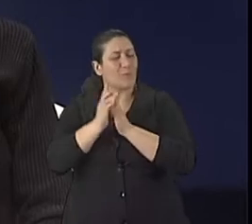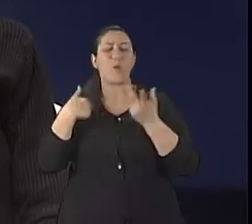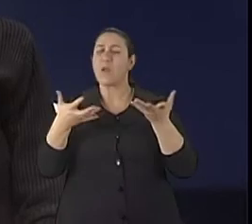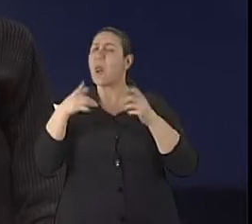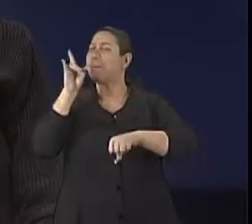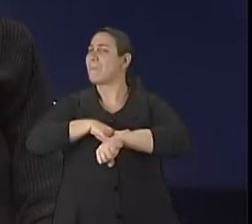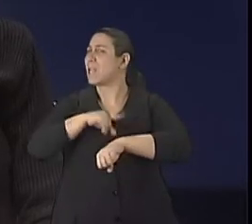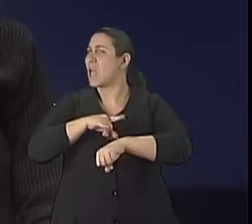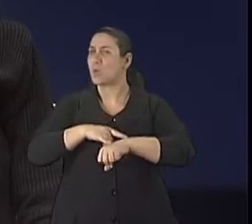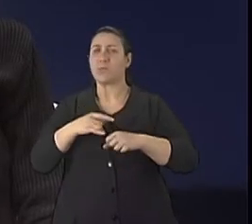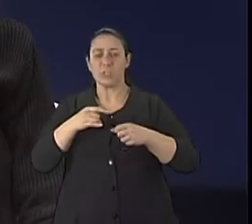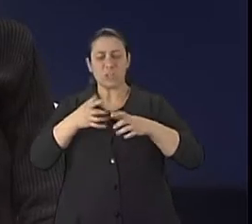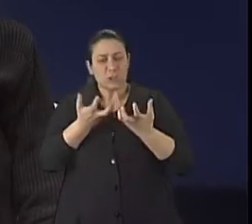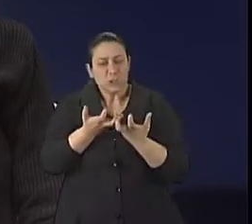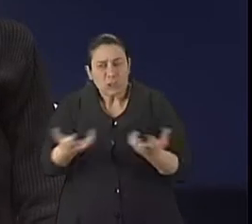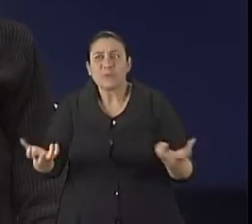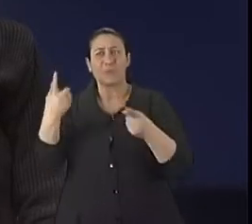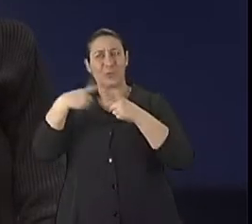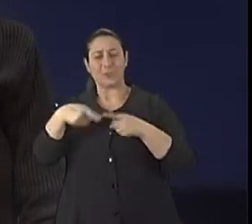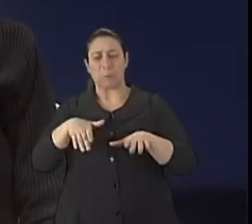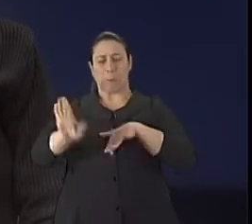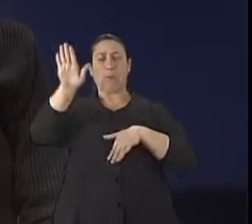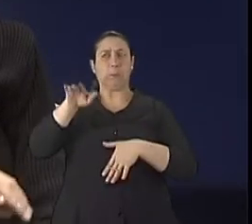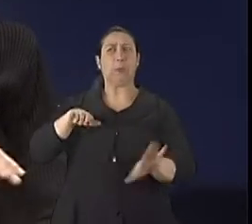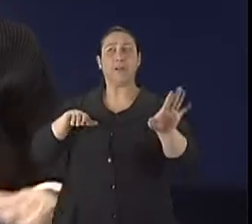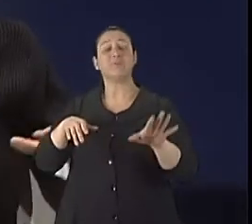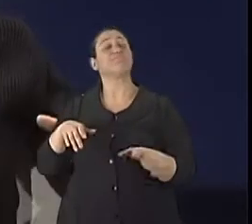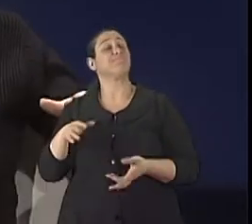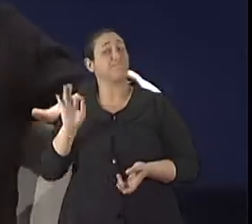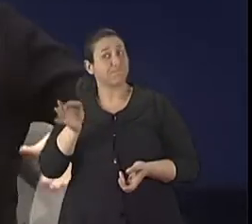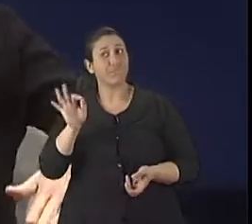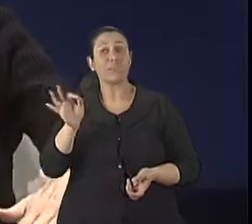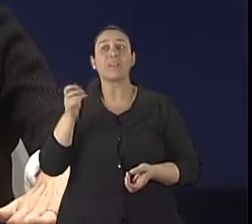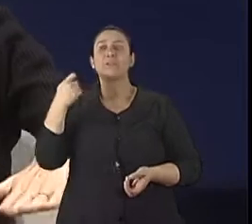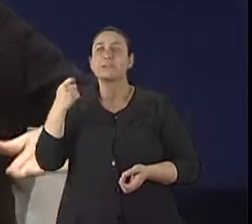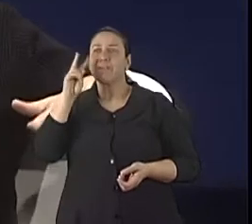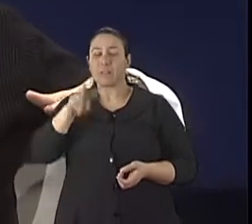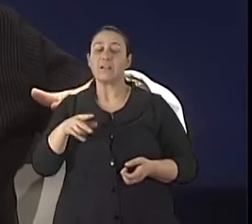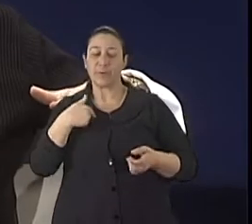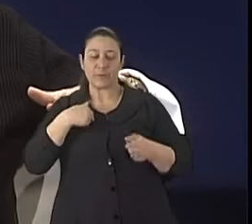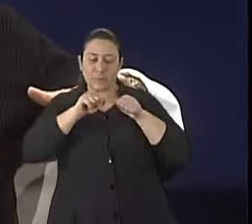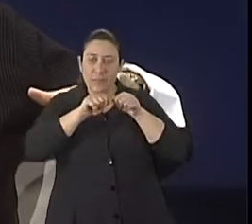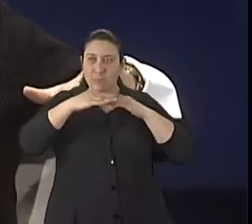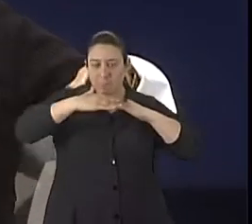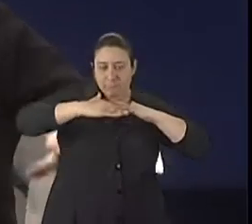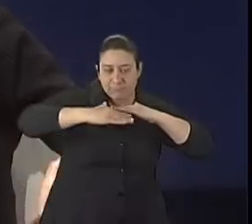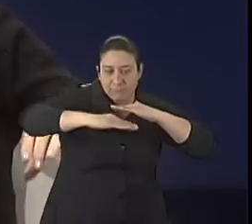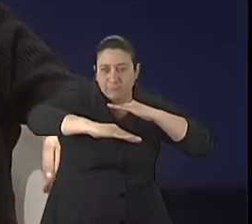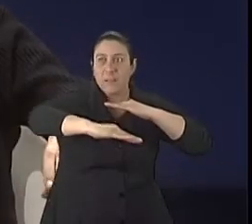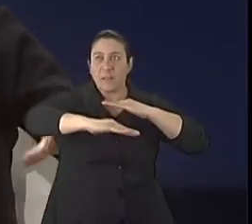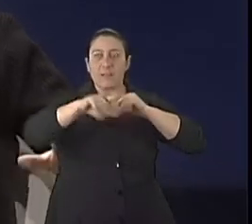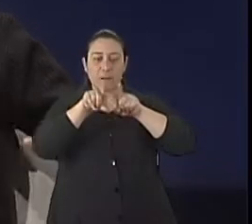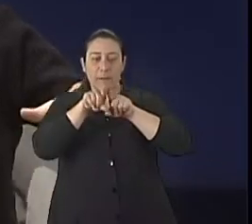né? E eu estou colocando o piso antiderrapante, estou colocando barras, estou fazendo o desnível do box também para o banheiro importante. Que não